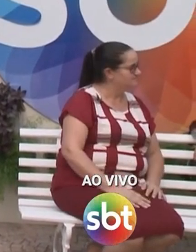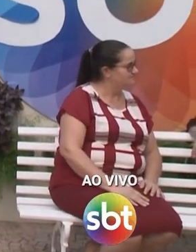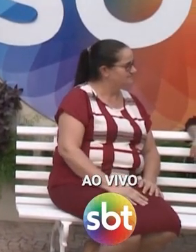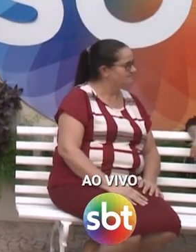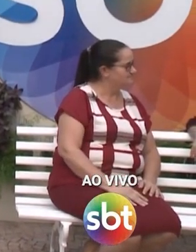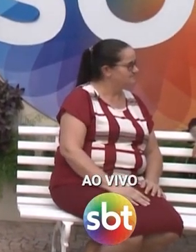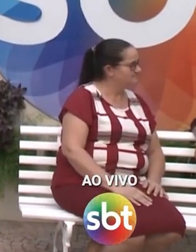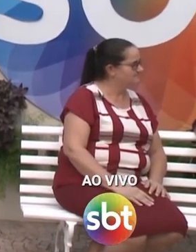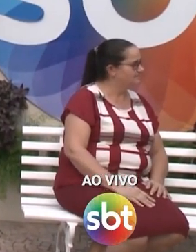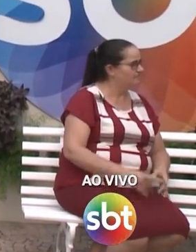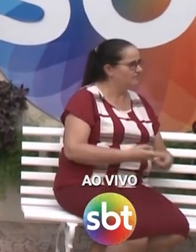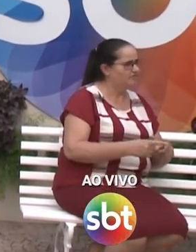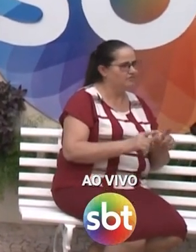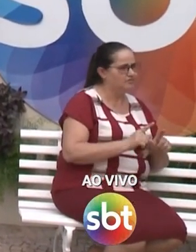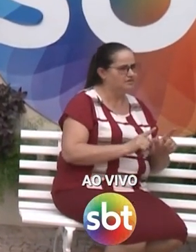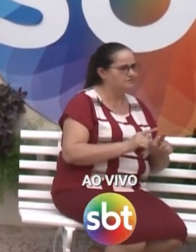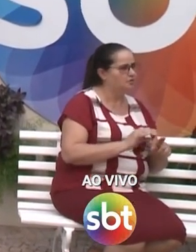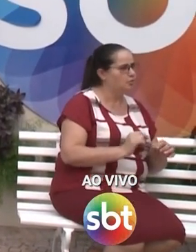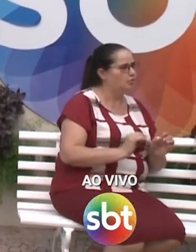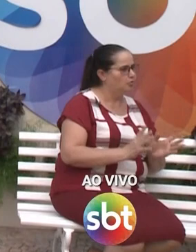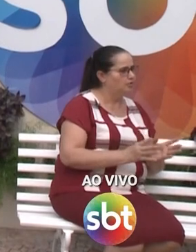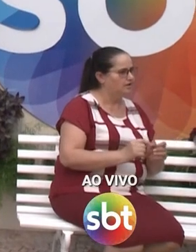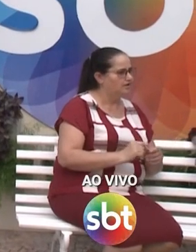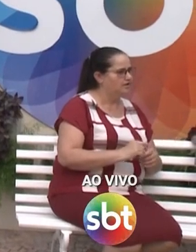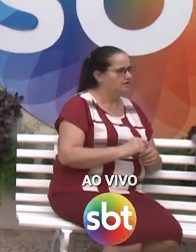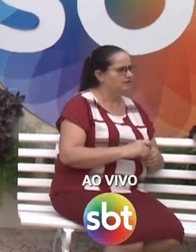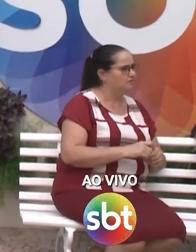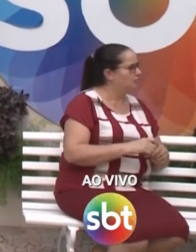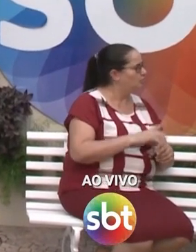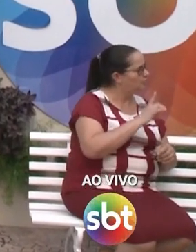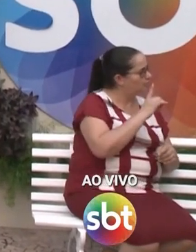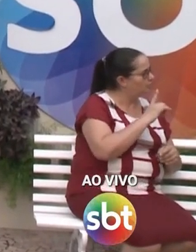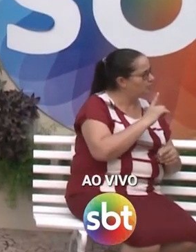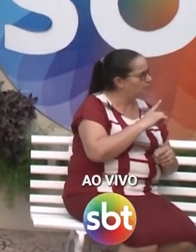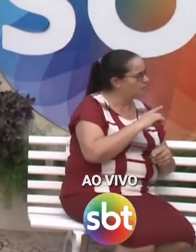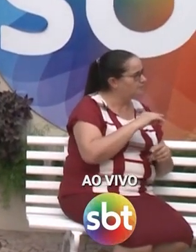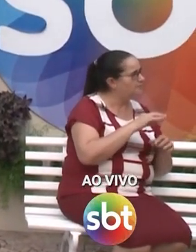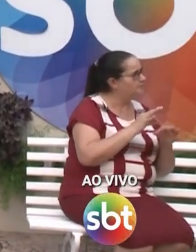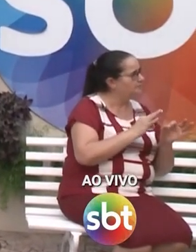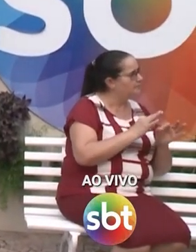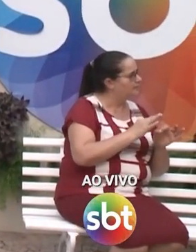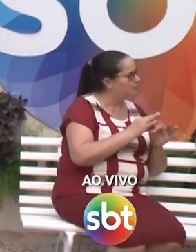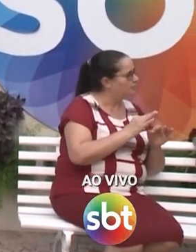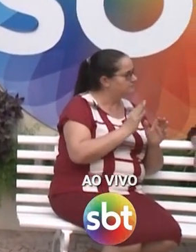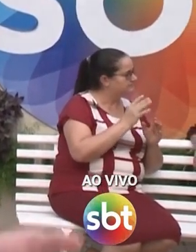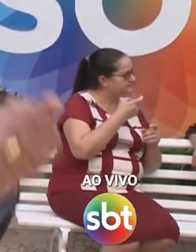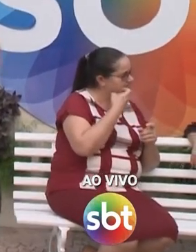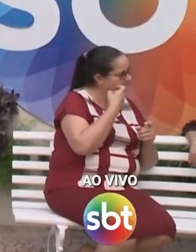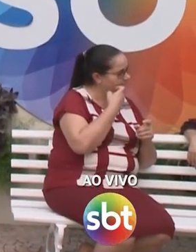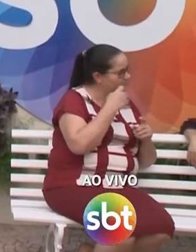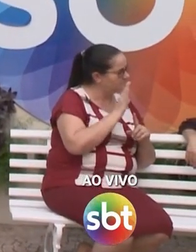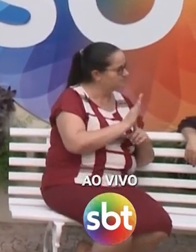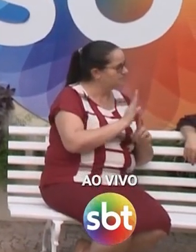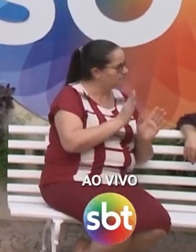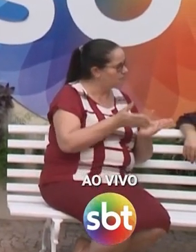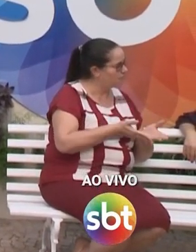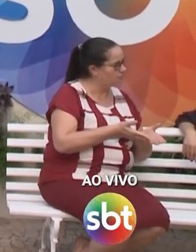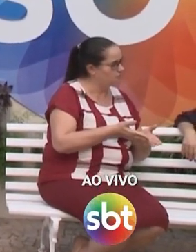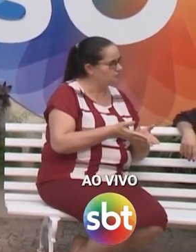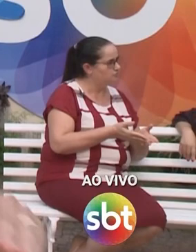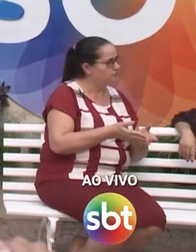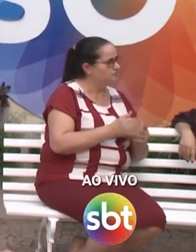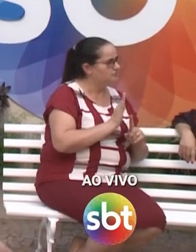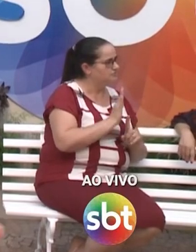-feira, que estamos produzindo, está fantástico. Minha produção preparou um programa maravilhoso sexta-feira, e hoje, o